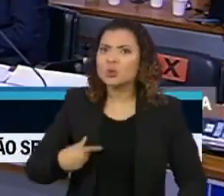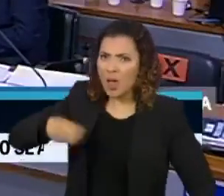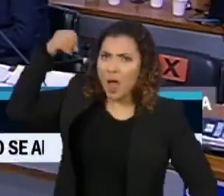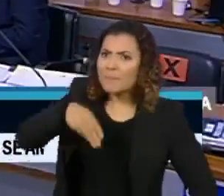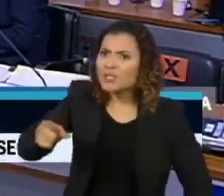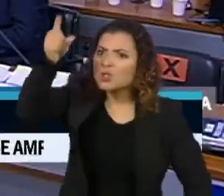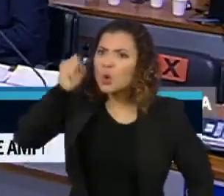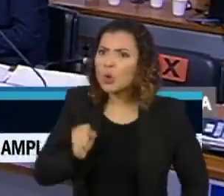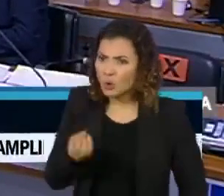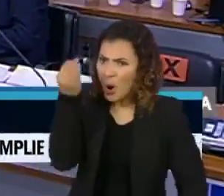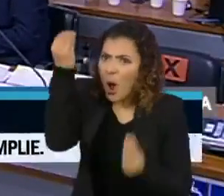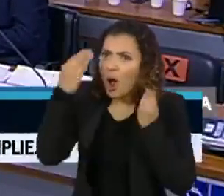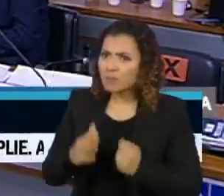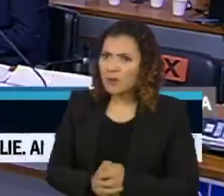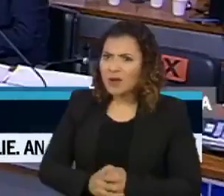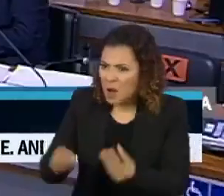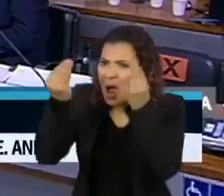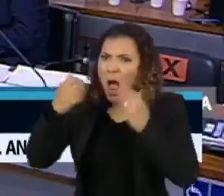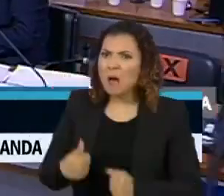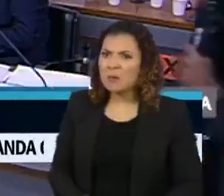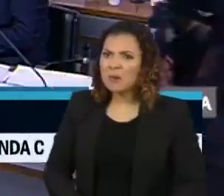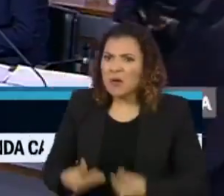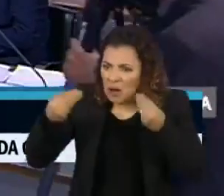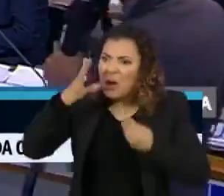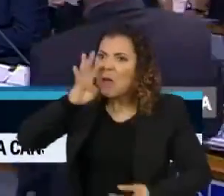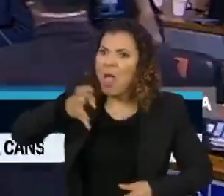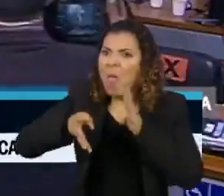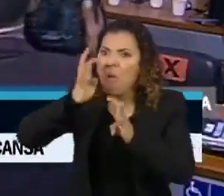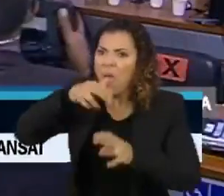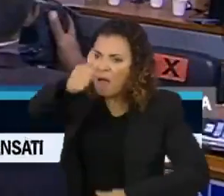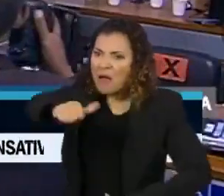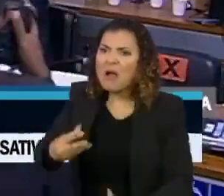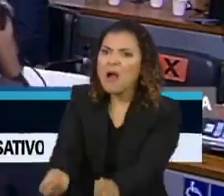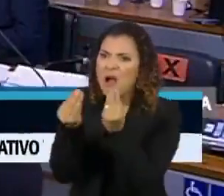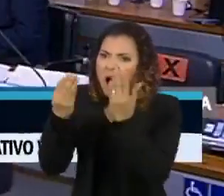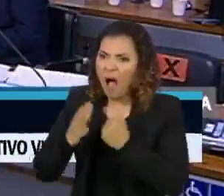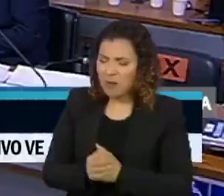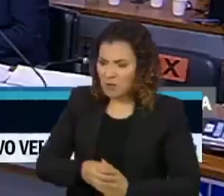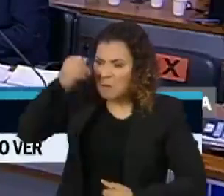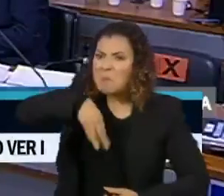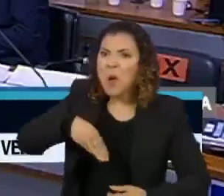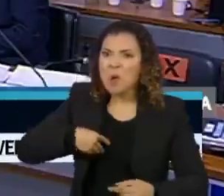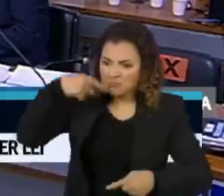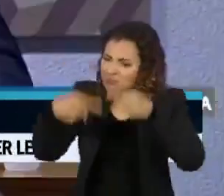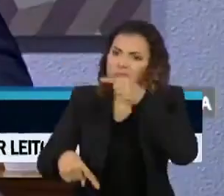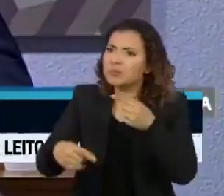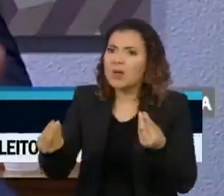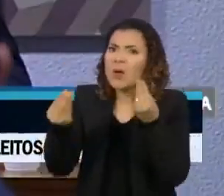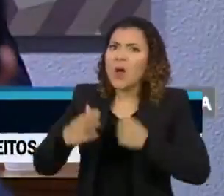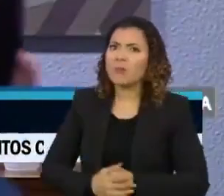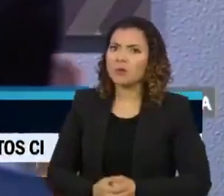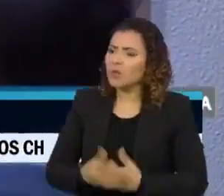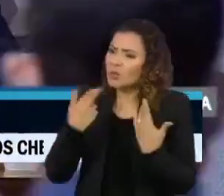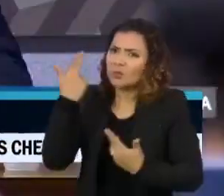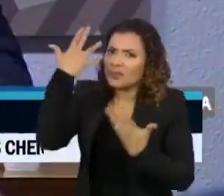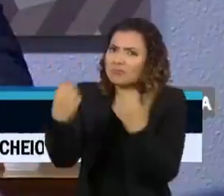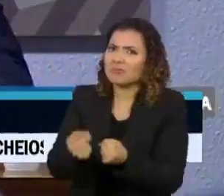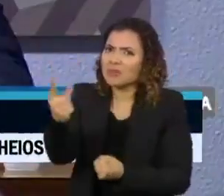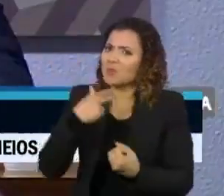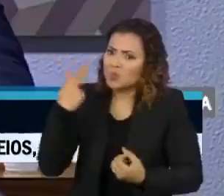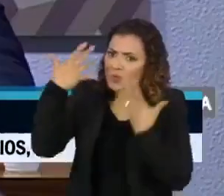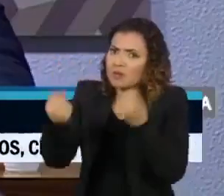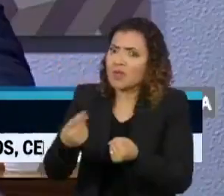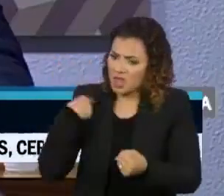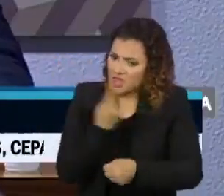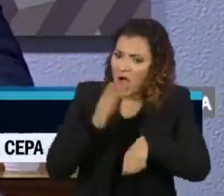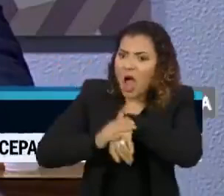Respeite a dor dos judeus. Isso é mais do que um pré-julgamento. Eu não estou pré Isso é uma coisa odienta. Isso está prejulgando desde o começo. É o que